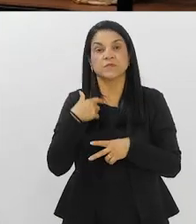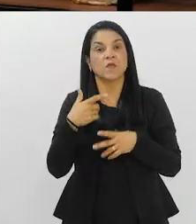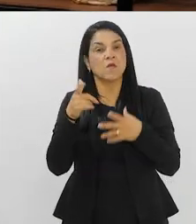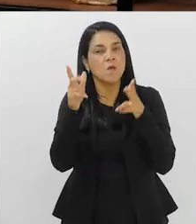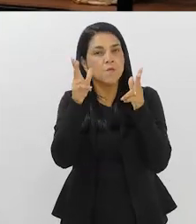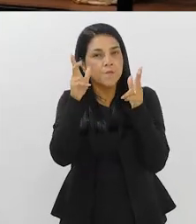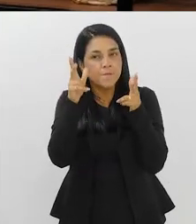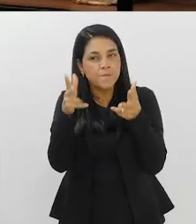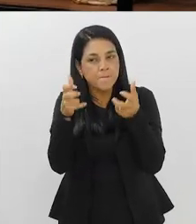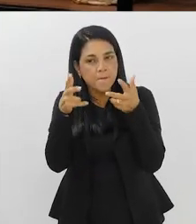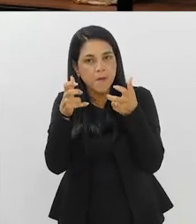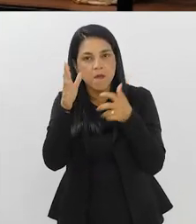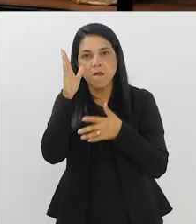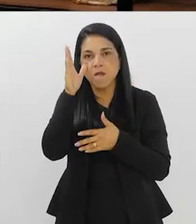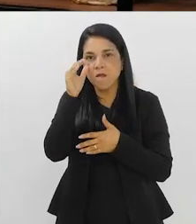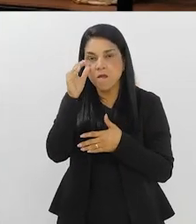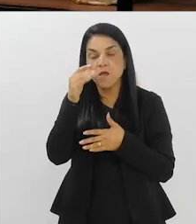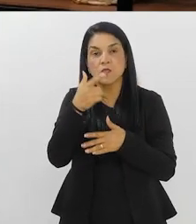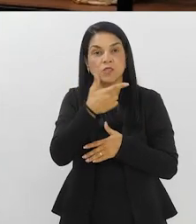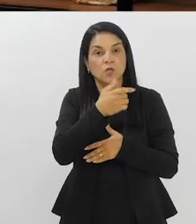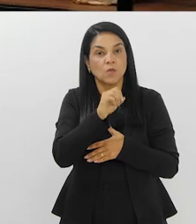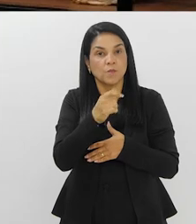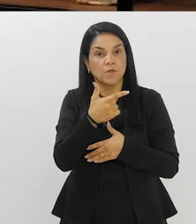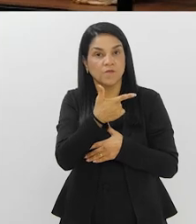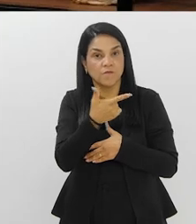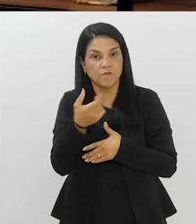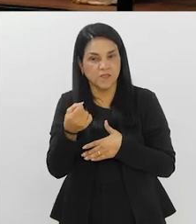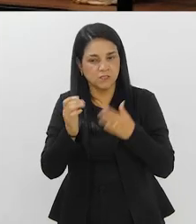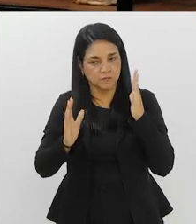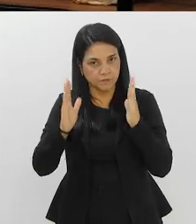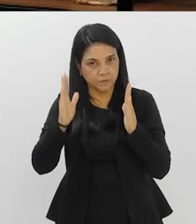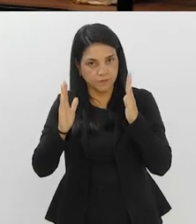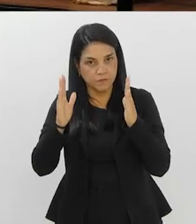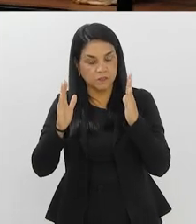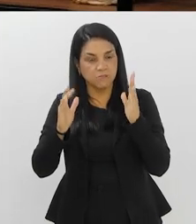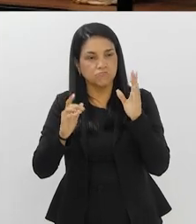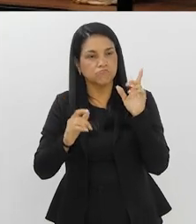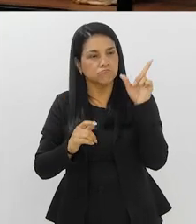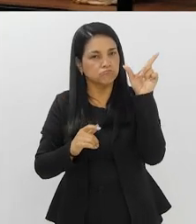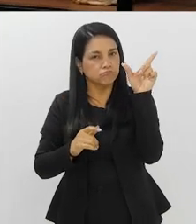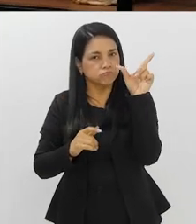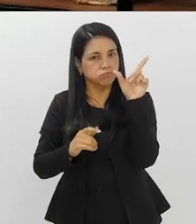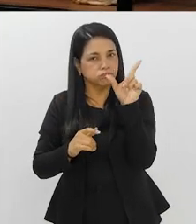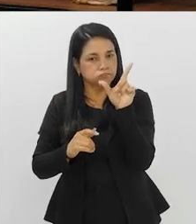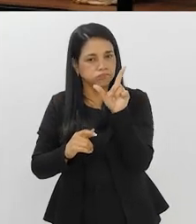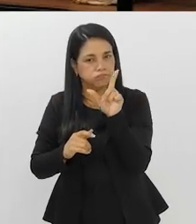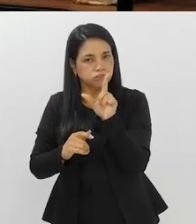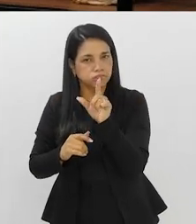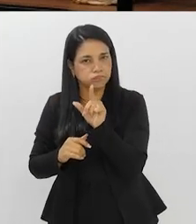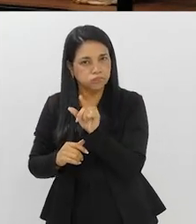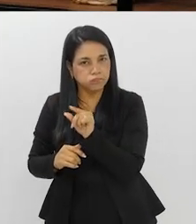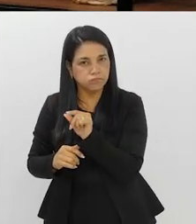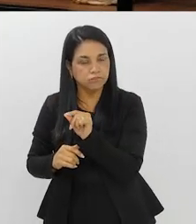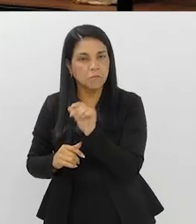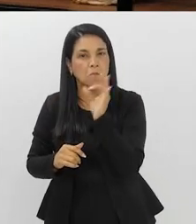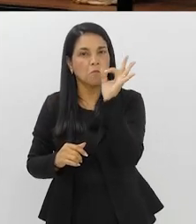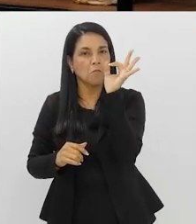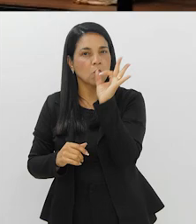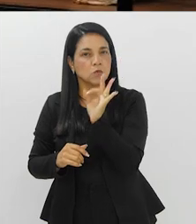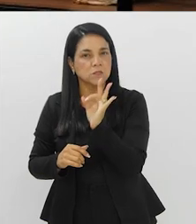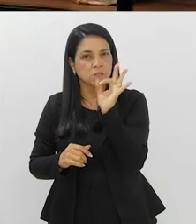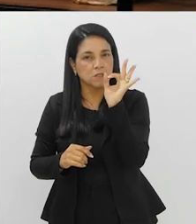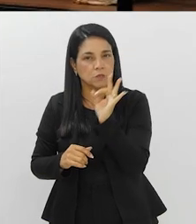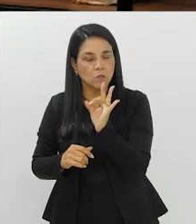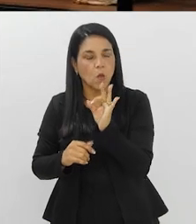o que a gente observou é que realmente, desde 2020, houve uma queda significativa, né? Do nosso